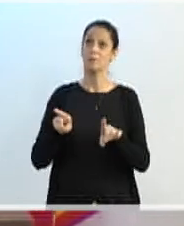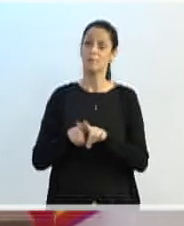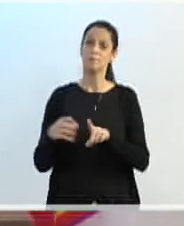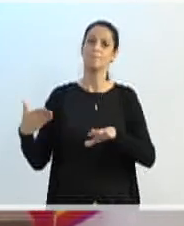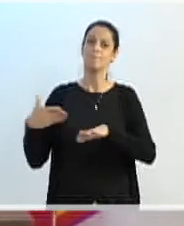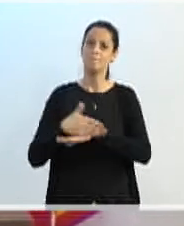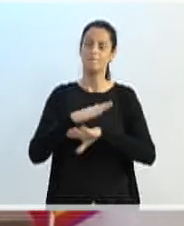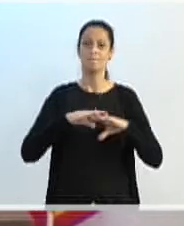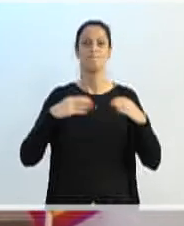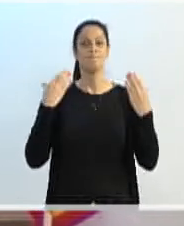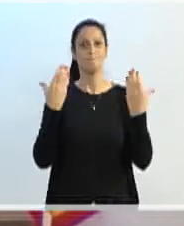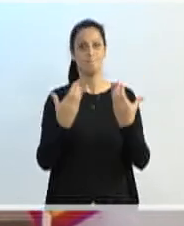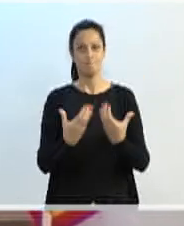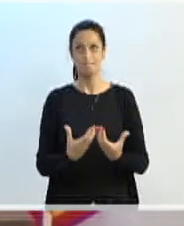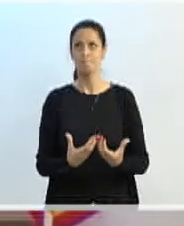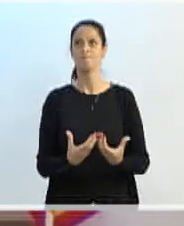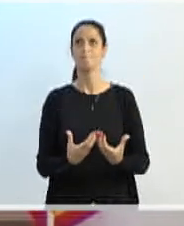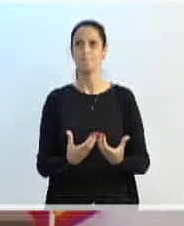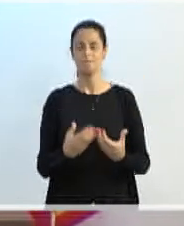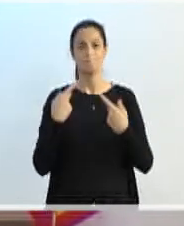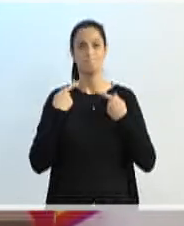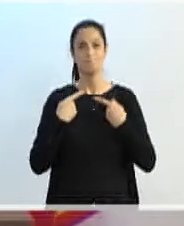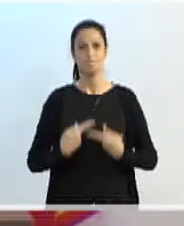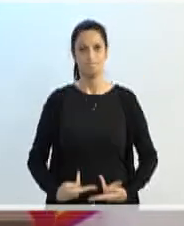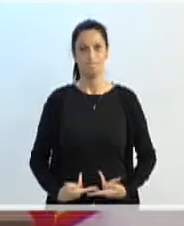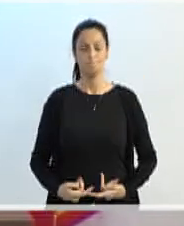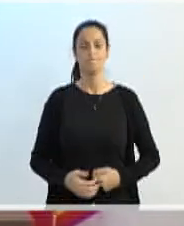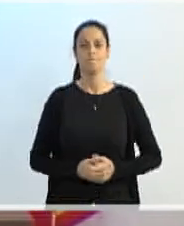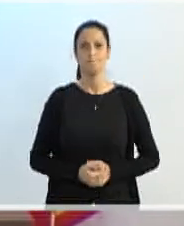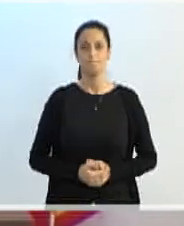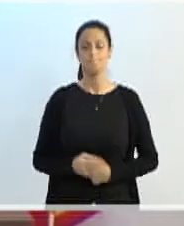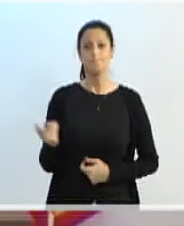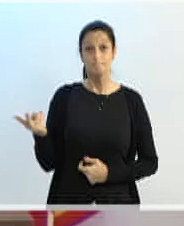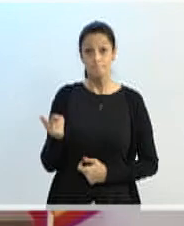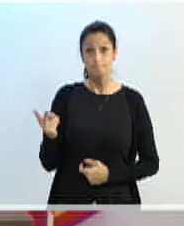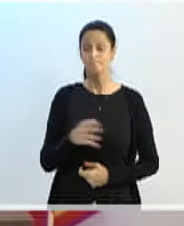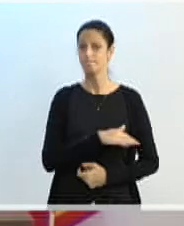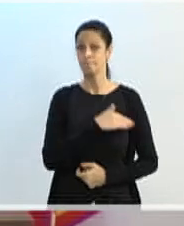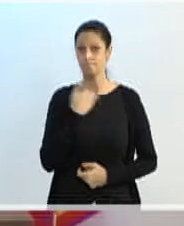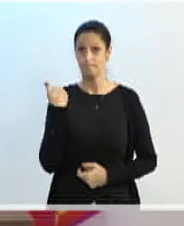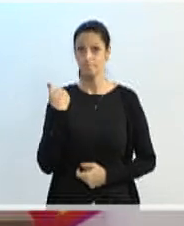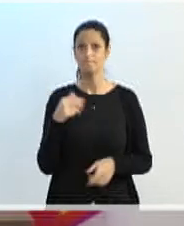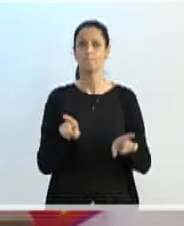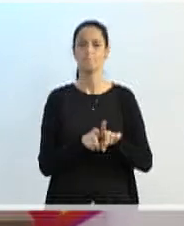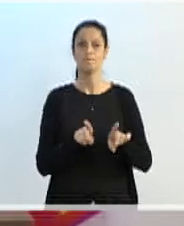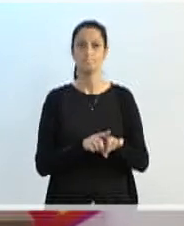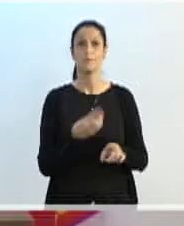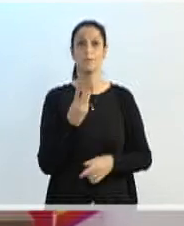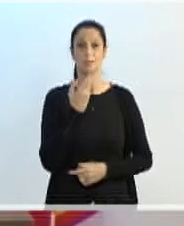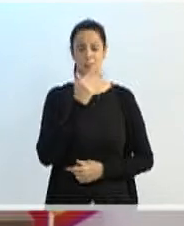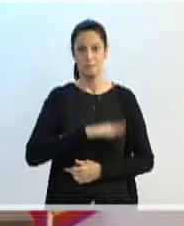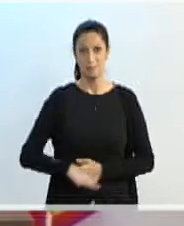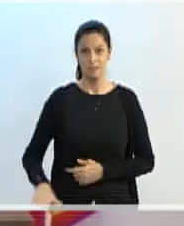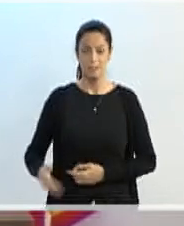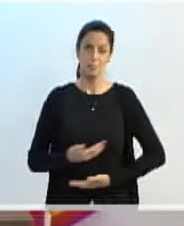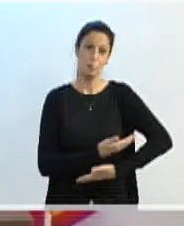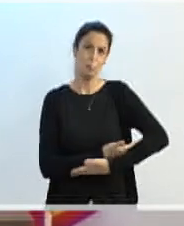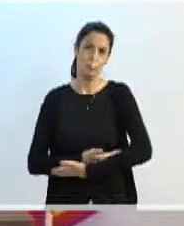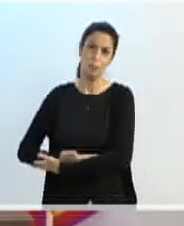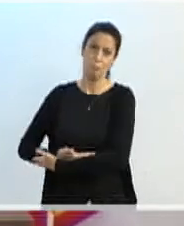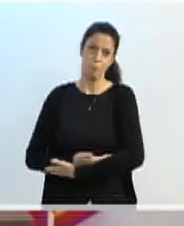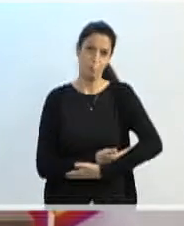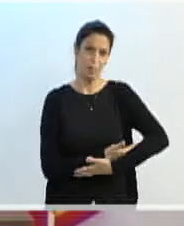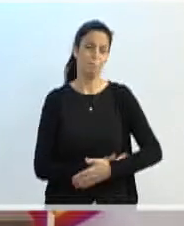comunidade de forma humanitária. E, além delas, claro, as três crianças, bebês de até dois